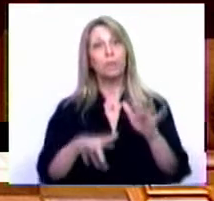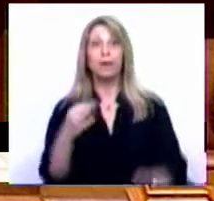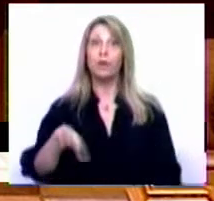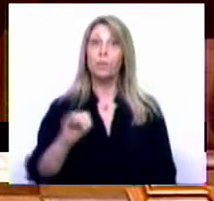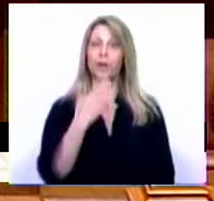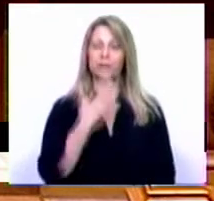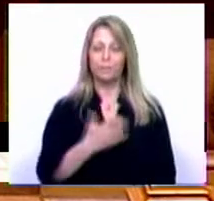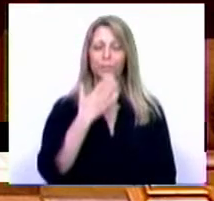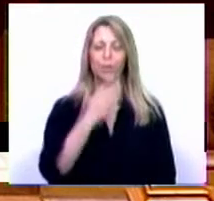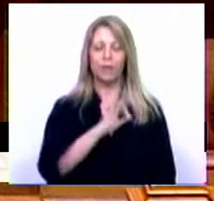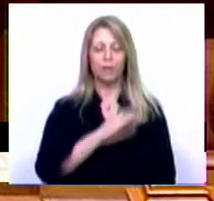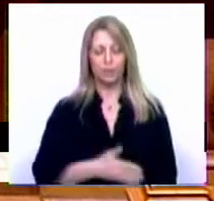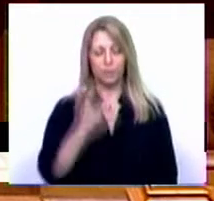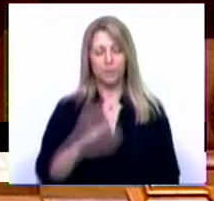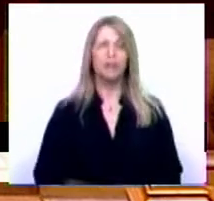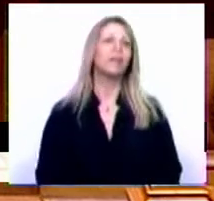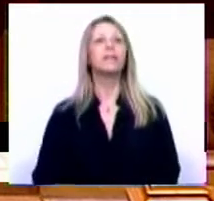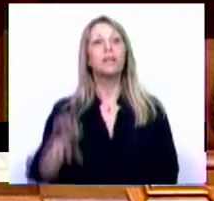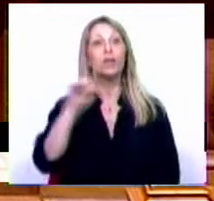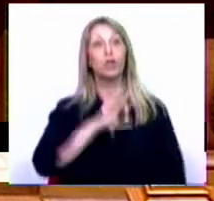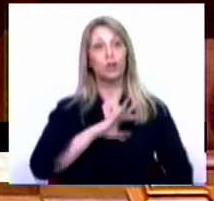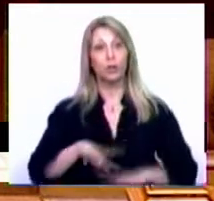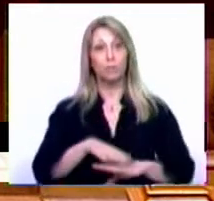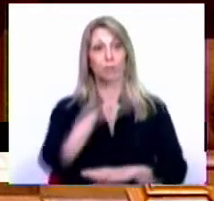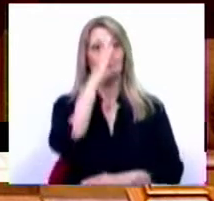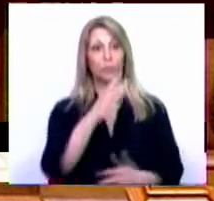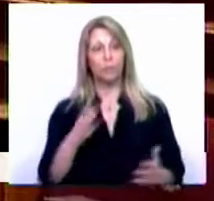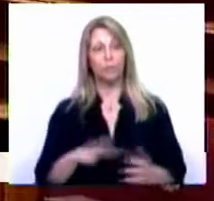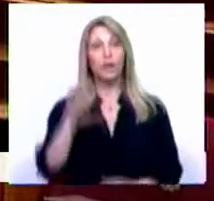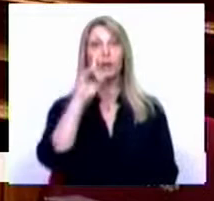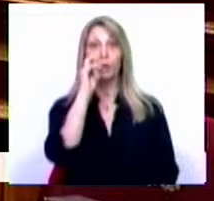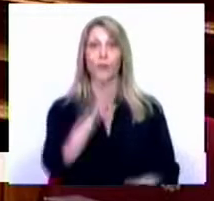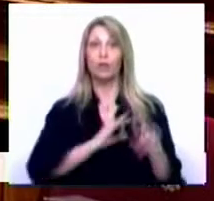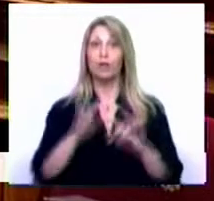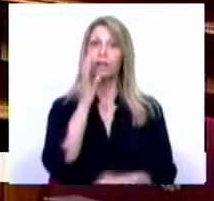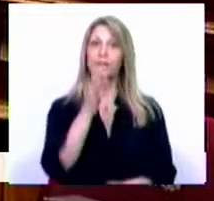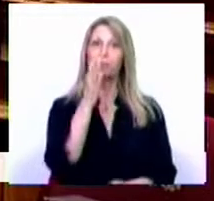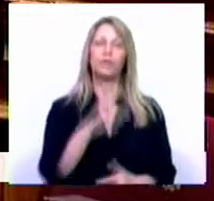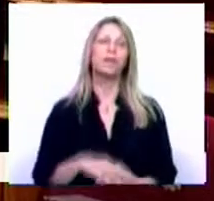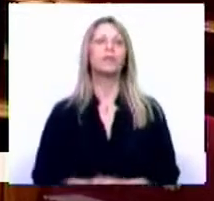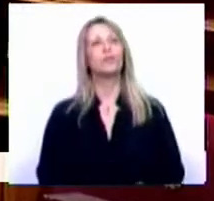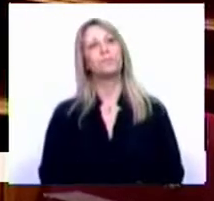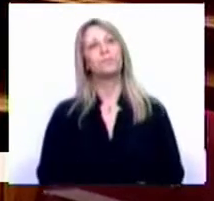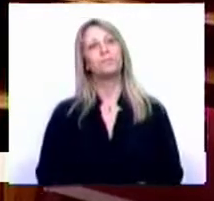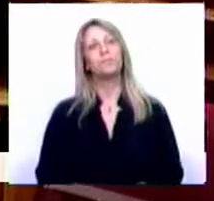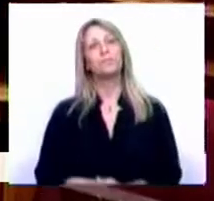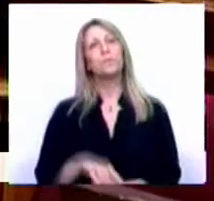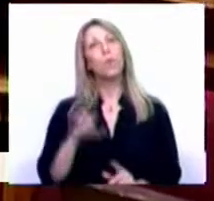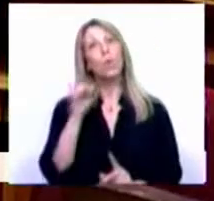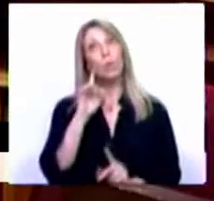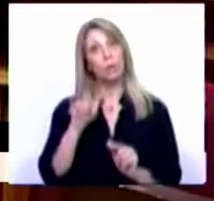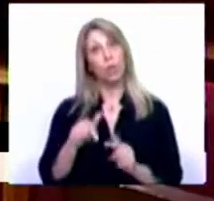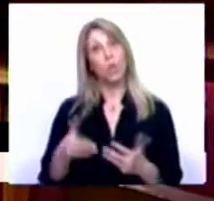Muito obrigado, Sr. Presidente, Srs. Membros de Governo, Srs. e Srs. Deputados. O dia de hoje é